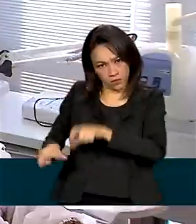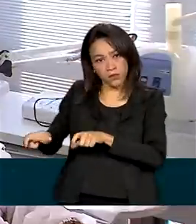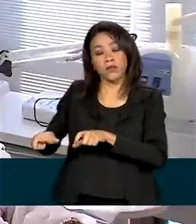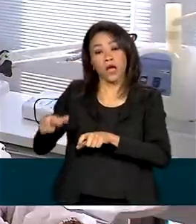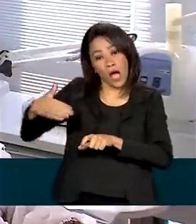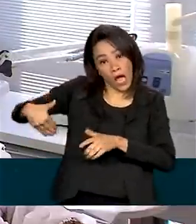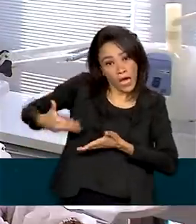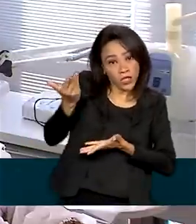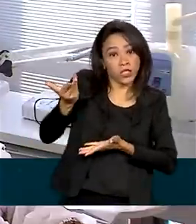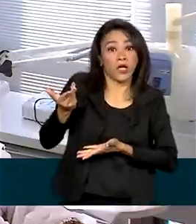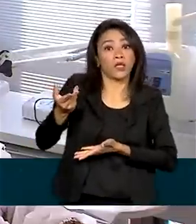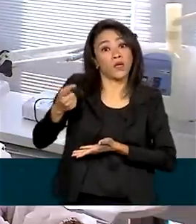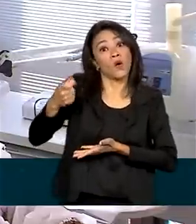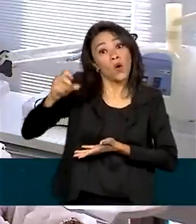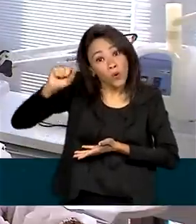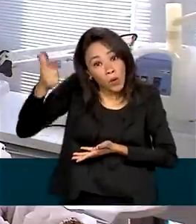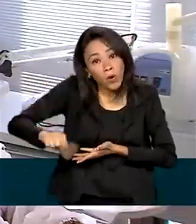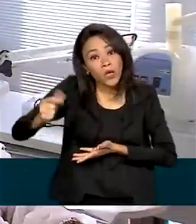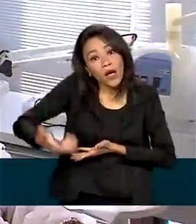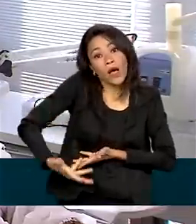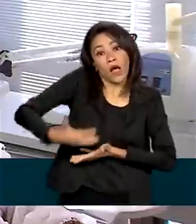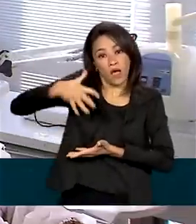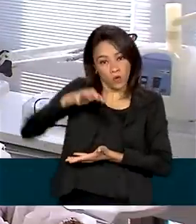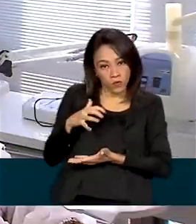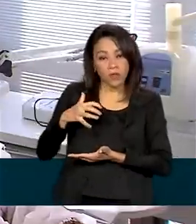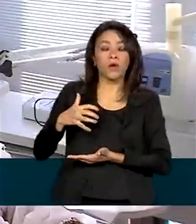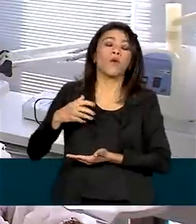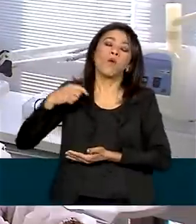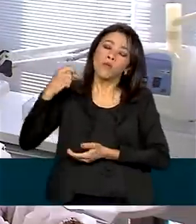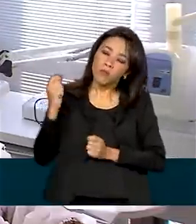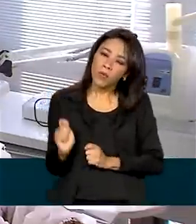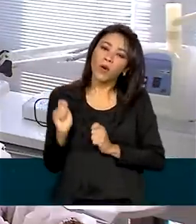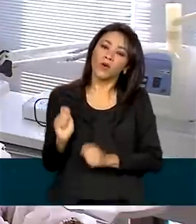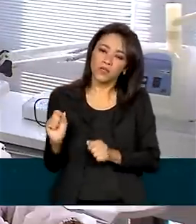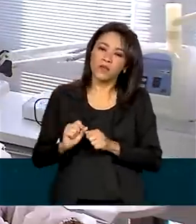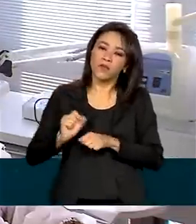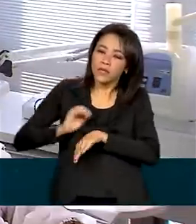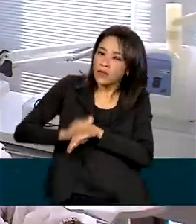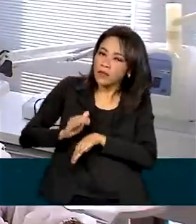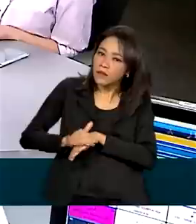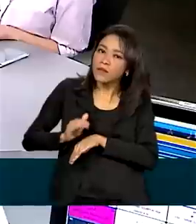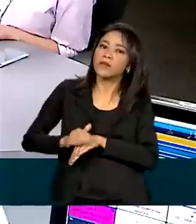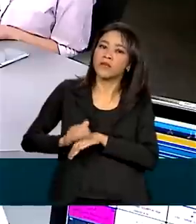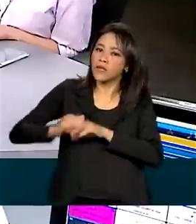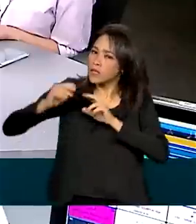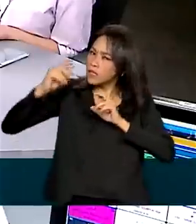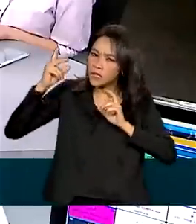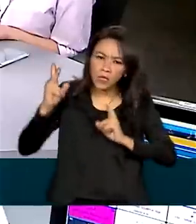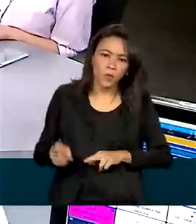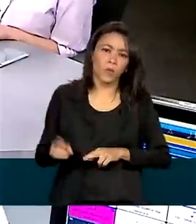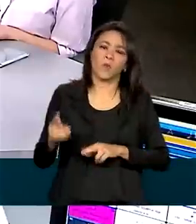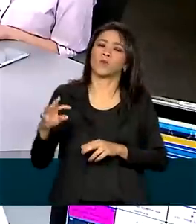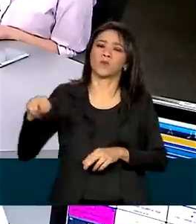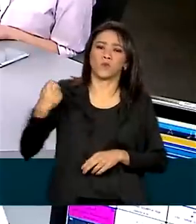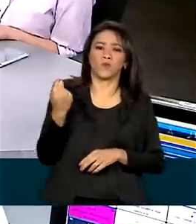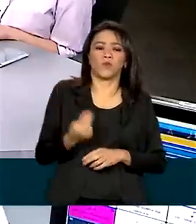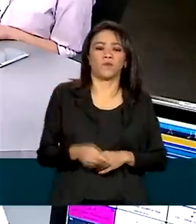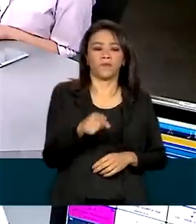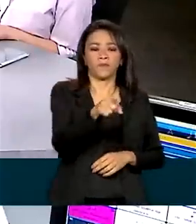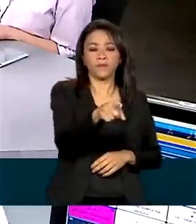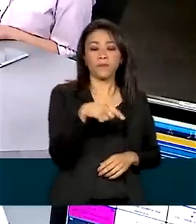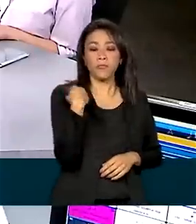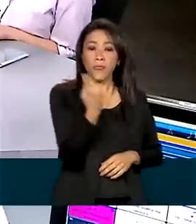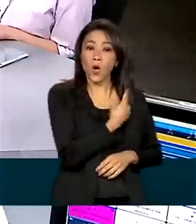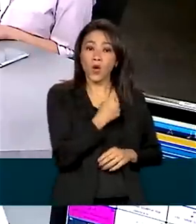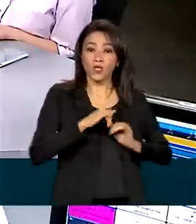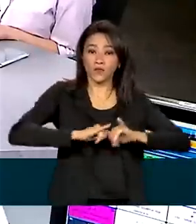tanto a retirada quanto a reconstrução da mama devem ser feitas da mesma cirurgia. Nós editamos uma portaria